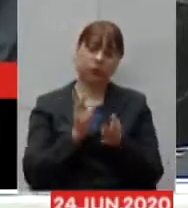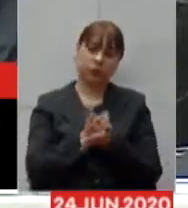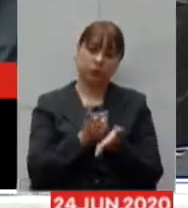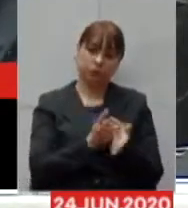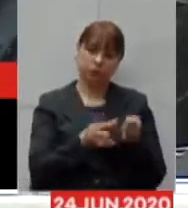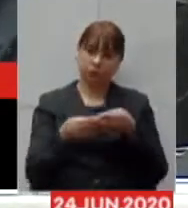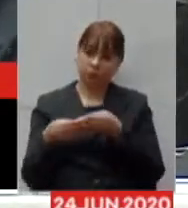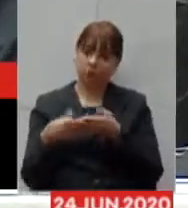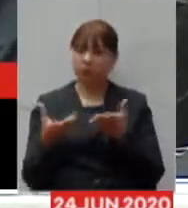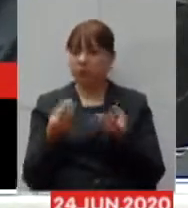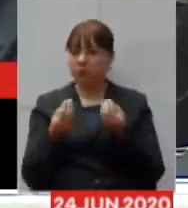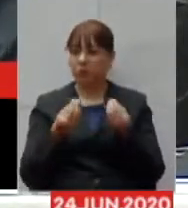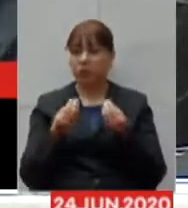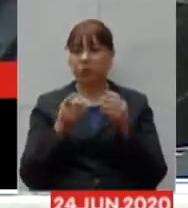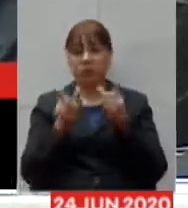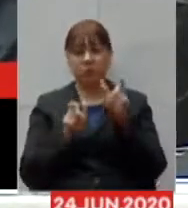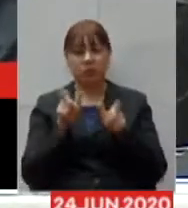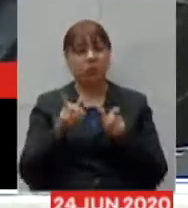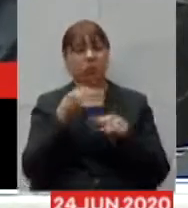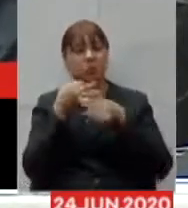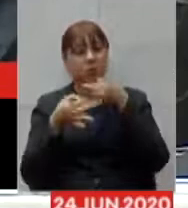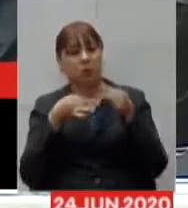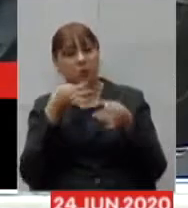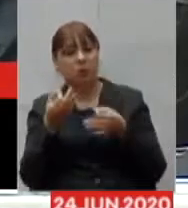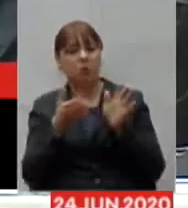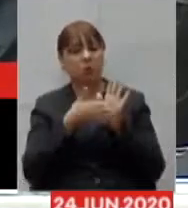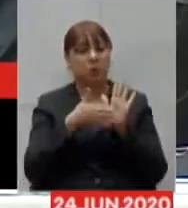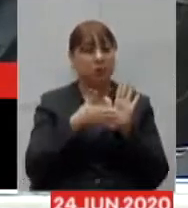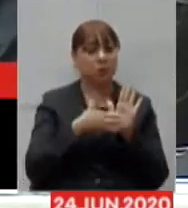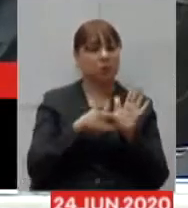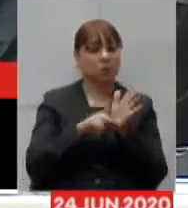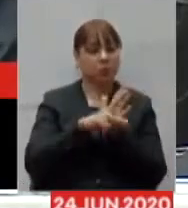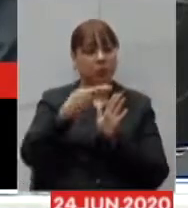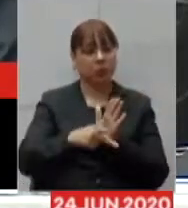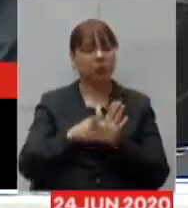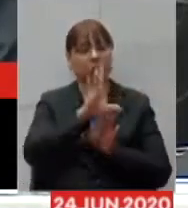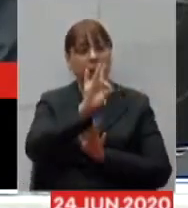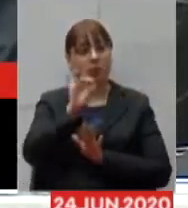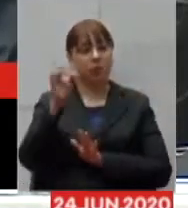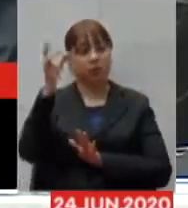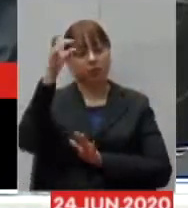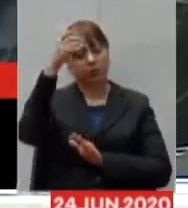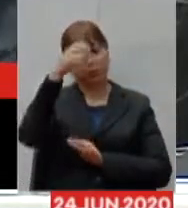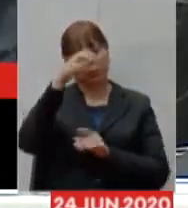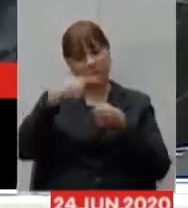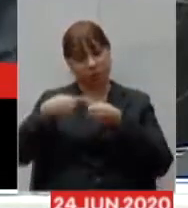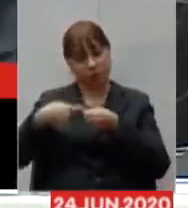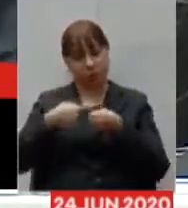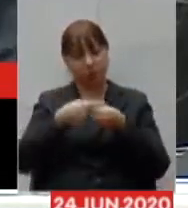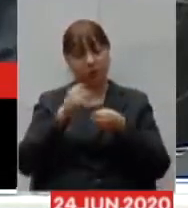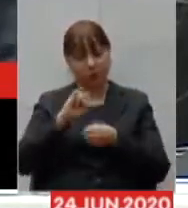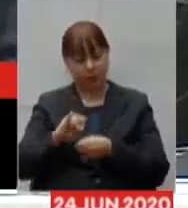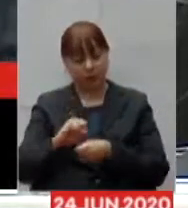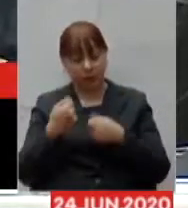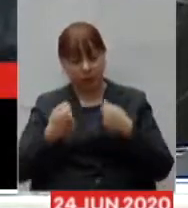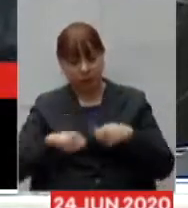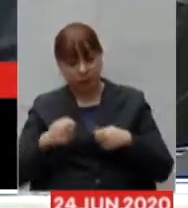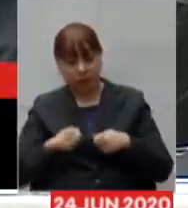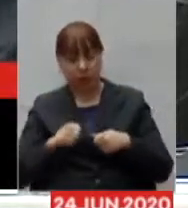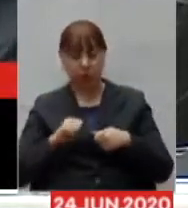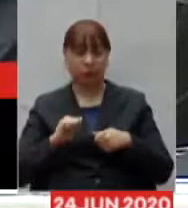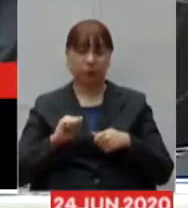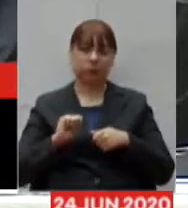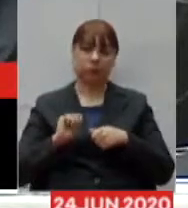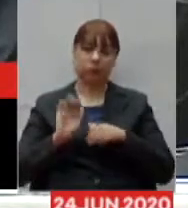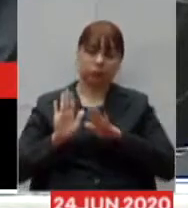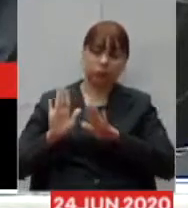das indicações dos protocolos municipais e quando há necessidade de internação os